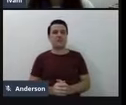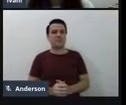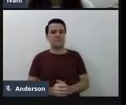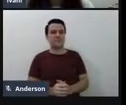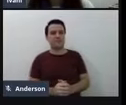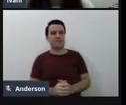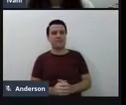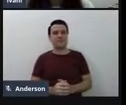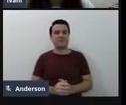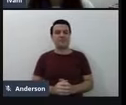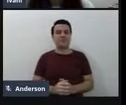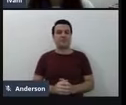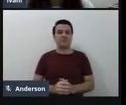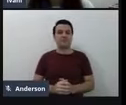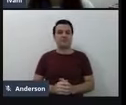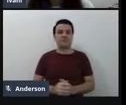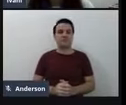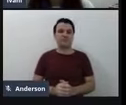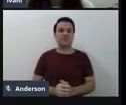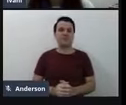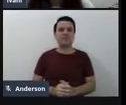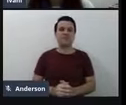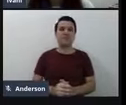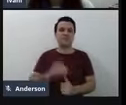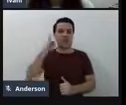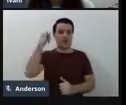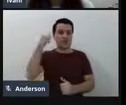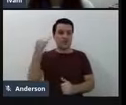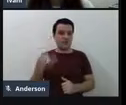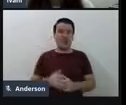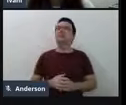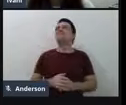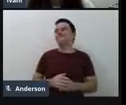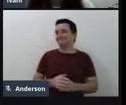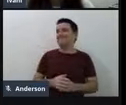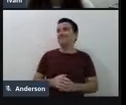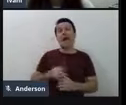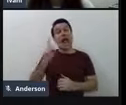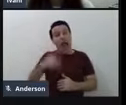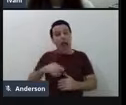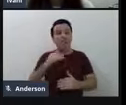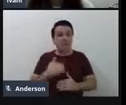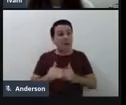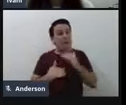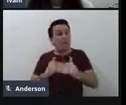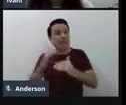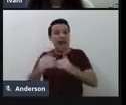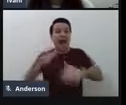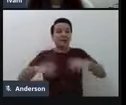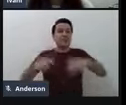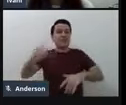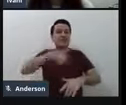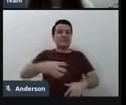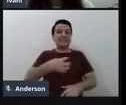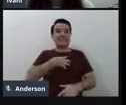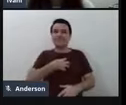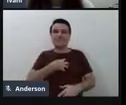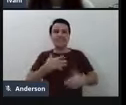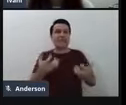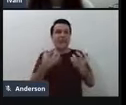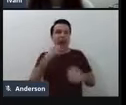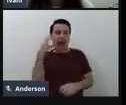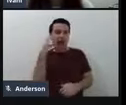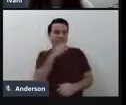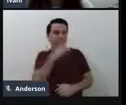Muito bom, Ivani, é que são processos, né, e às vezes a gente tem uma cultura tão imediatista do já, né, que às vezes